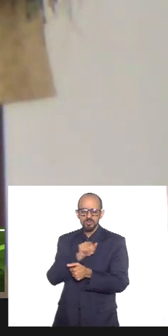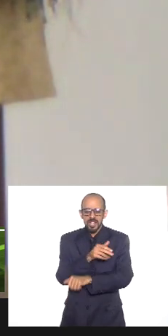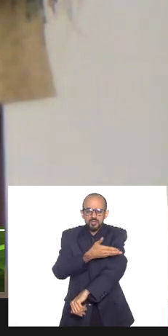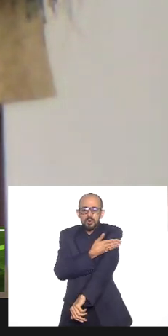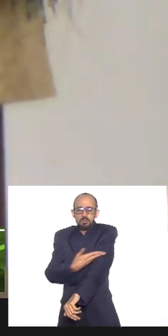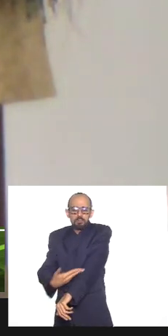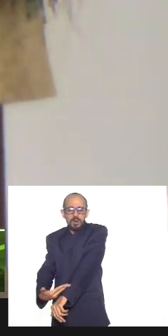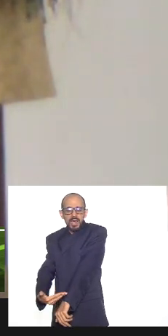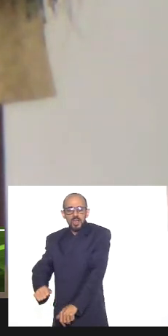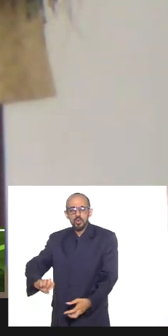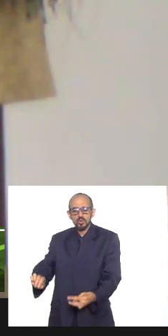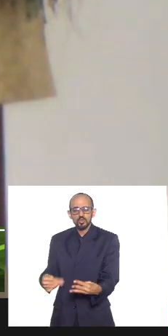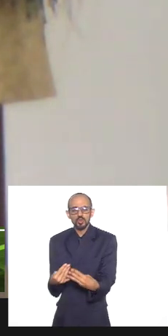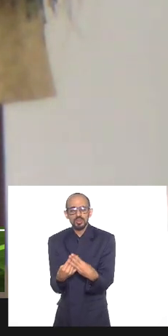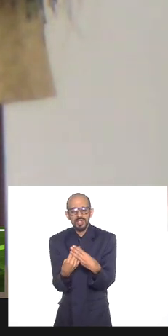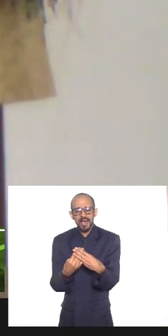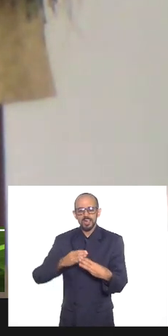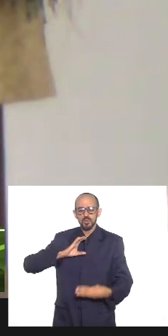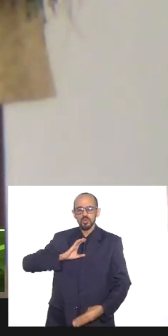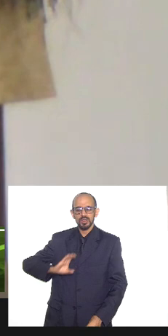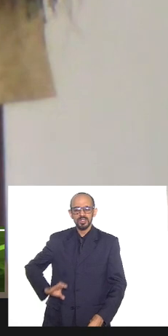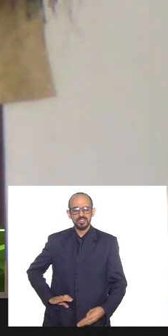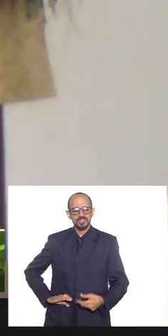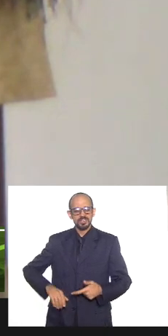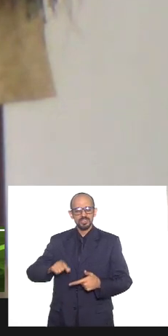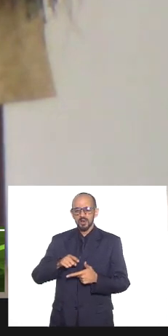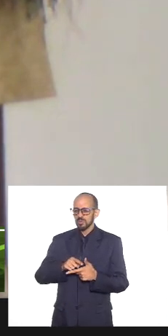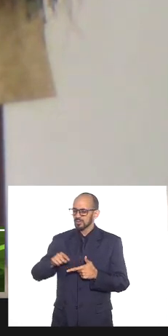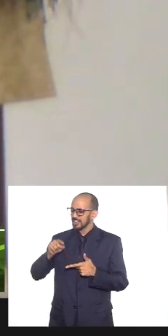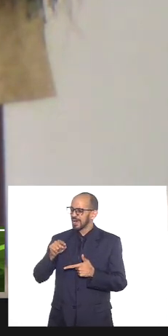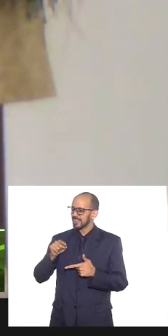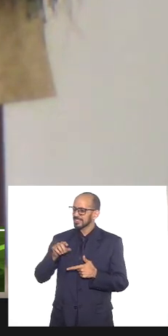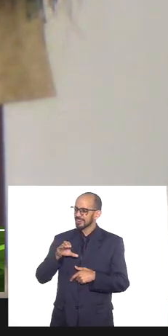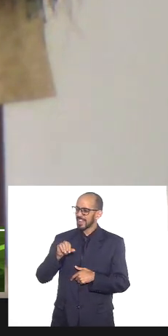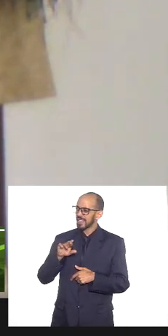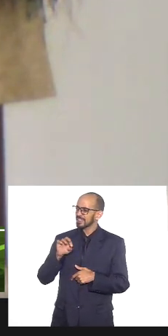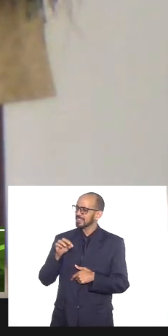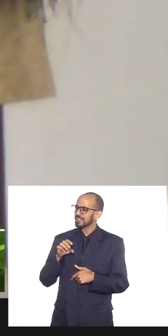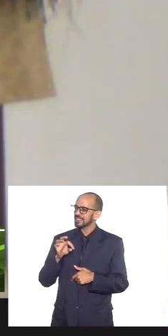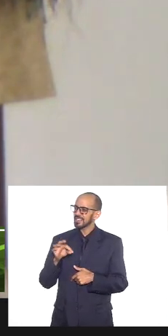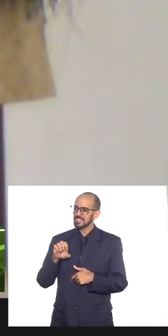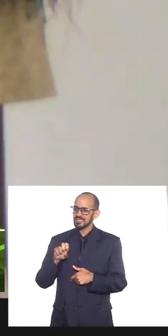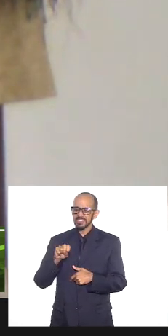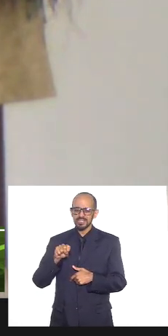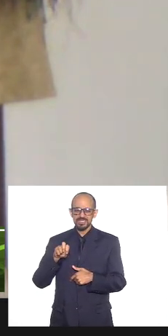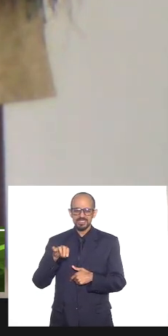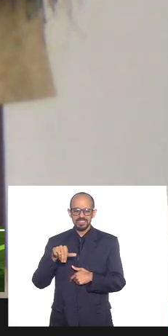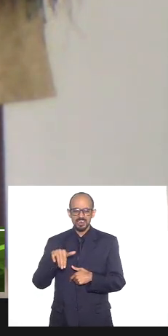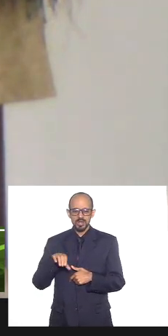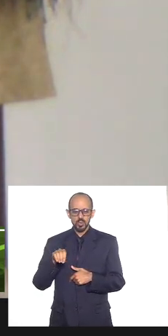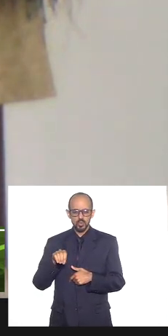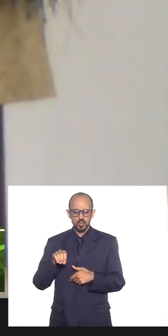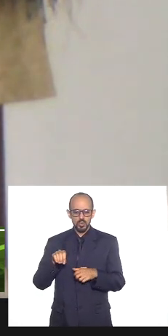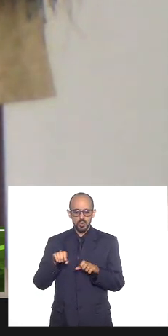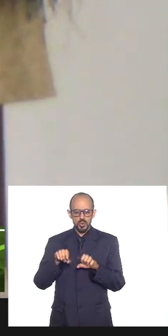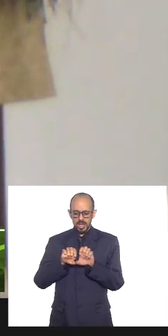cristão cartesiano isso é fundamental o alicerce de qualquer